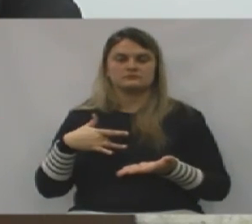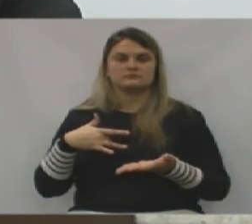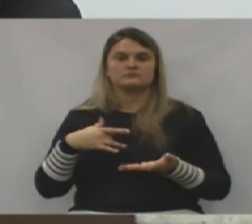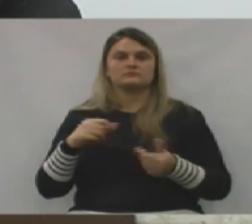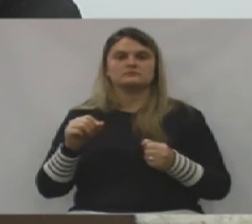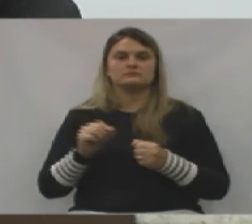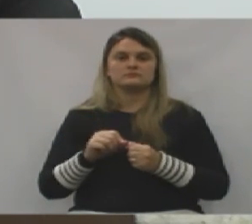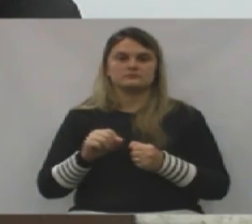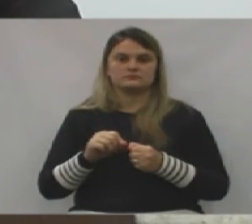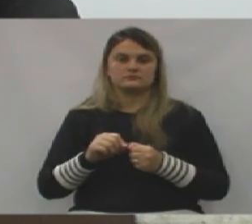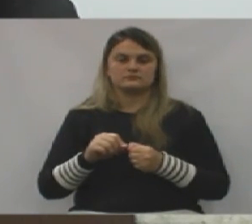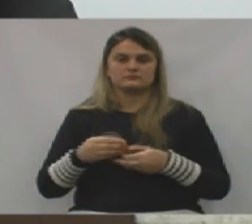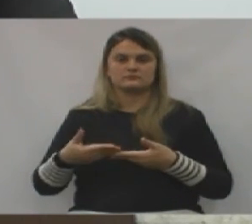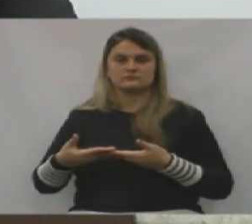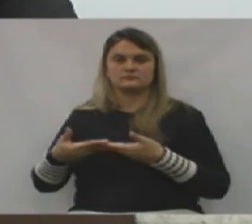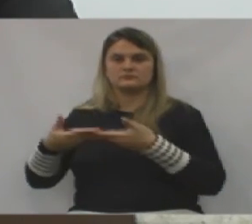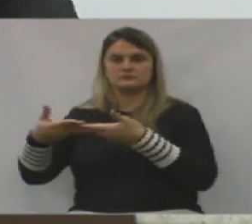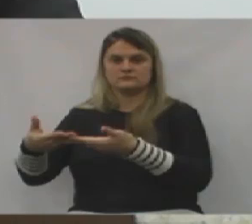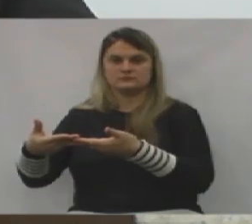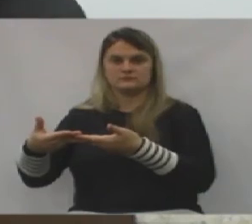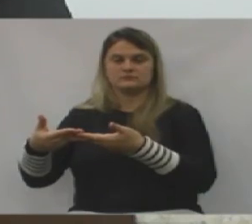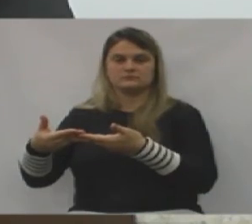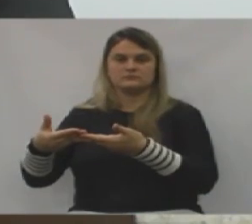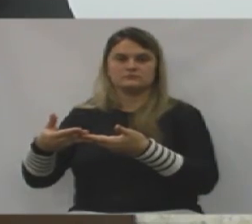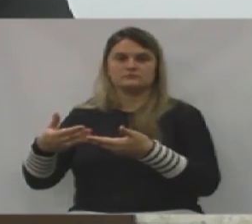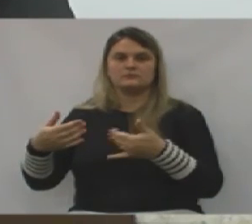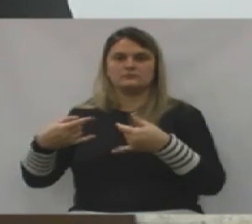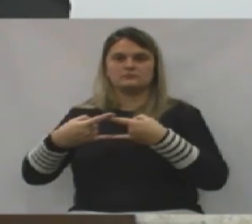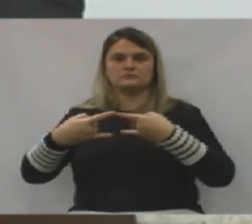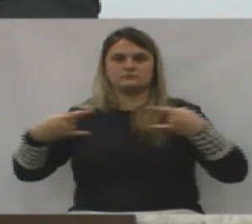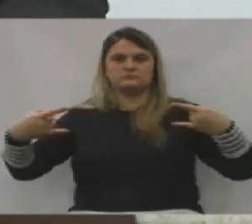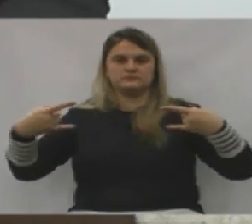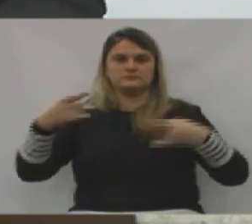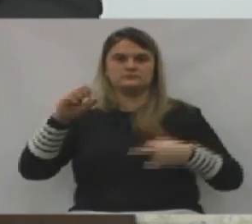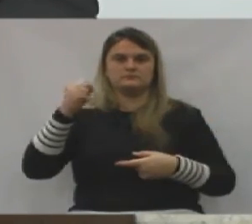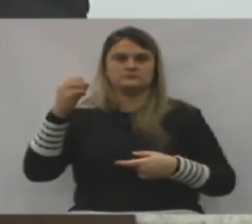daí nós fazermos, então, a entrega simbólica do cheque dos R 800 mil. Tchau, tchau, tchau.